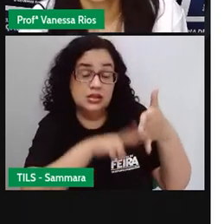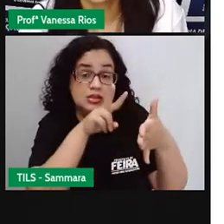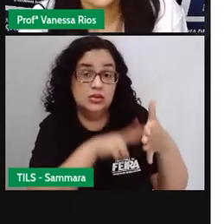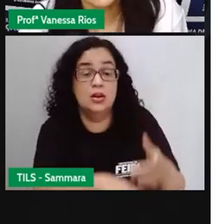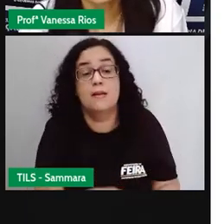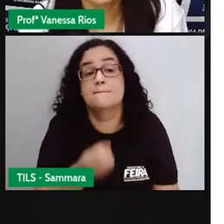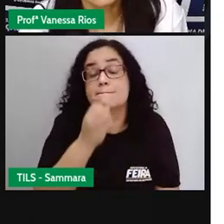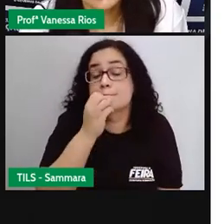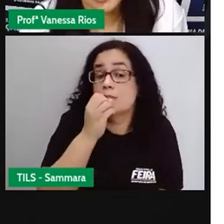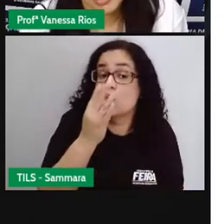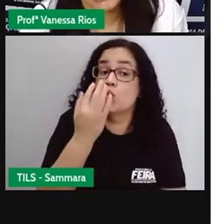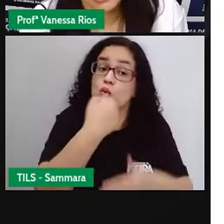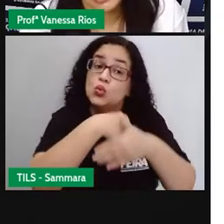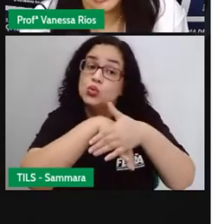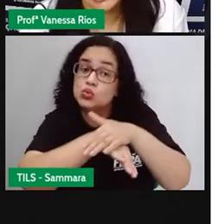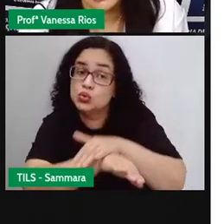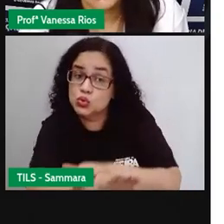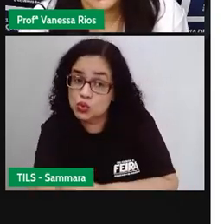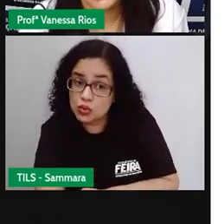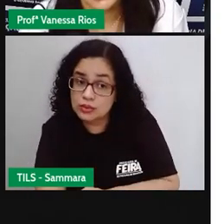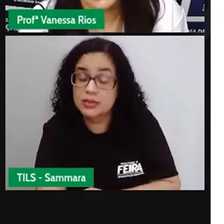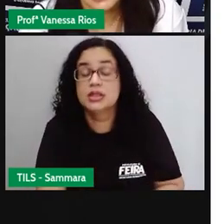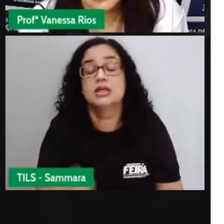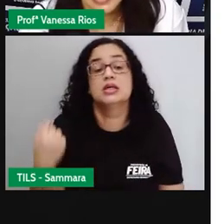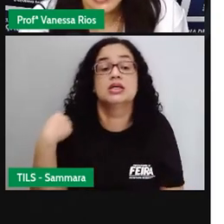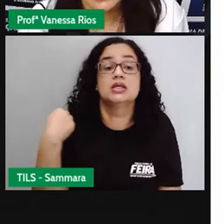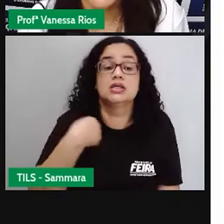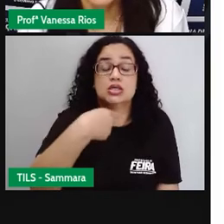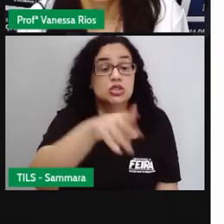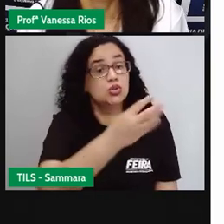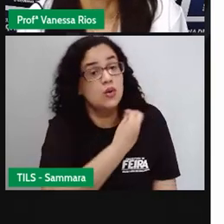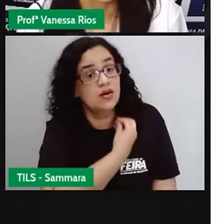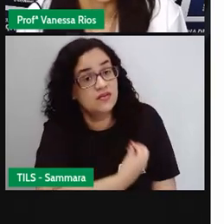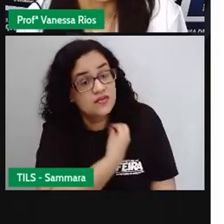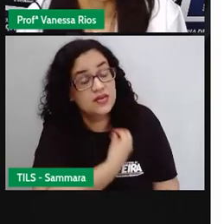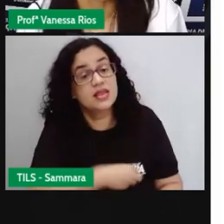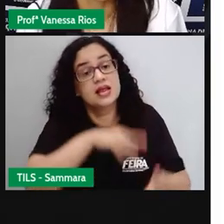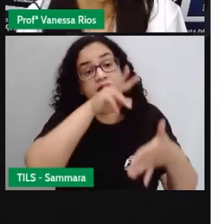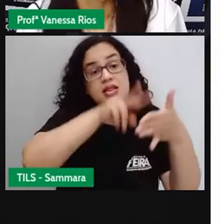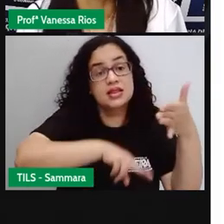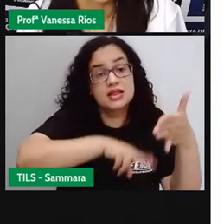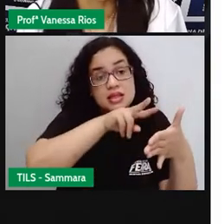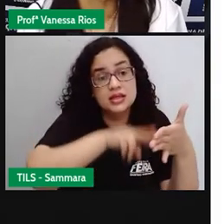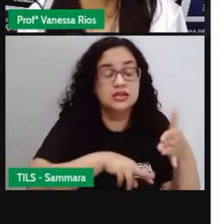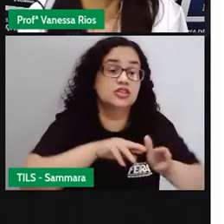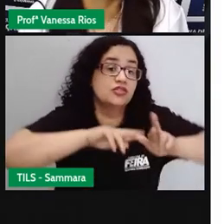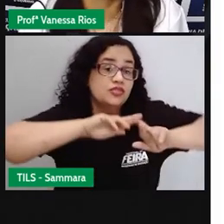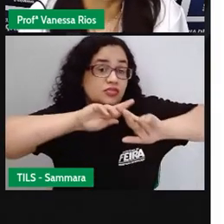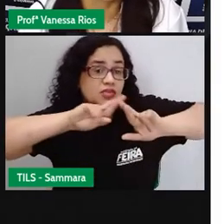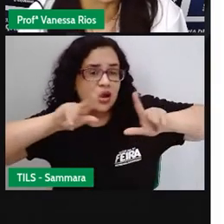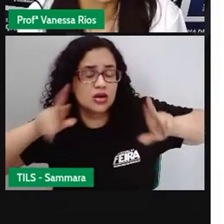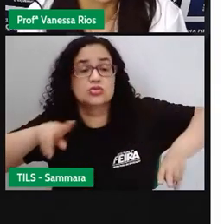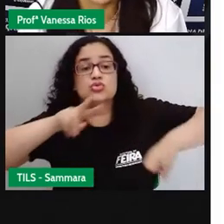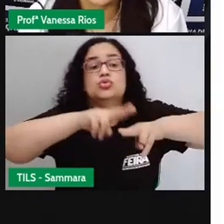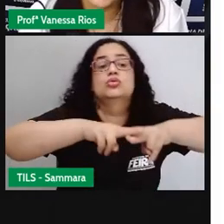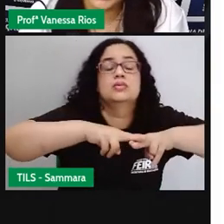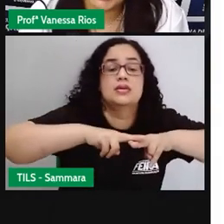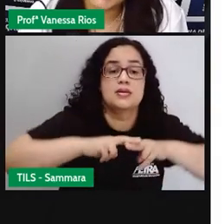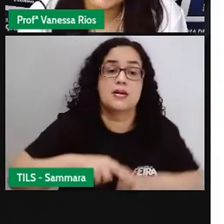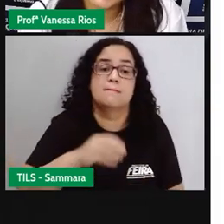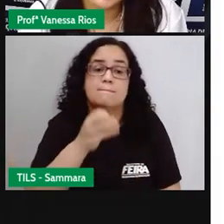se torne um hábito em sua vida. E você leia para, assim, pelos diversos motivos